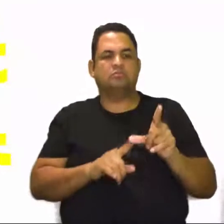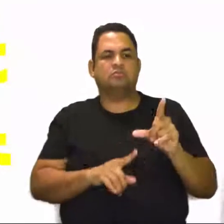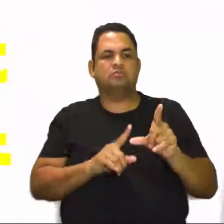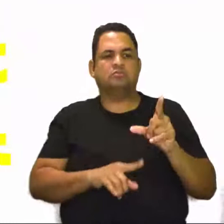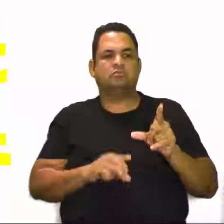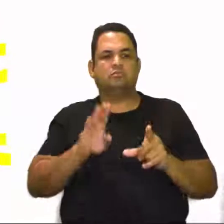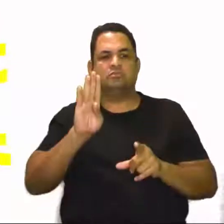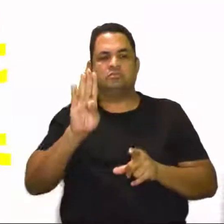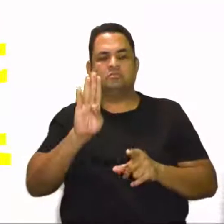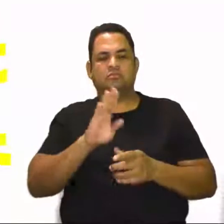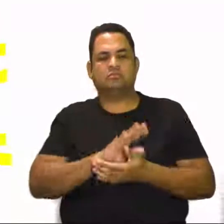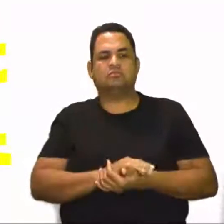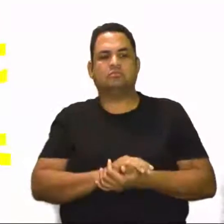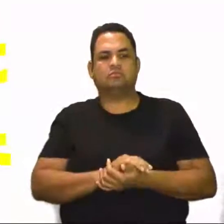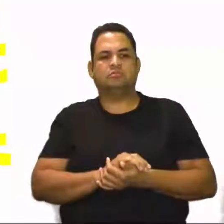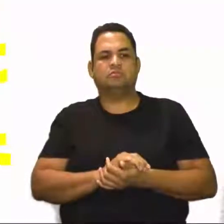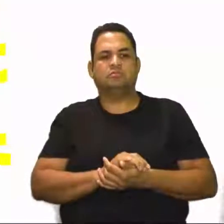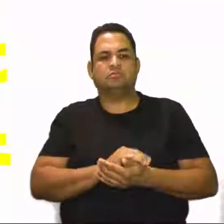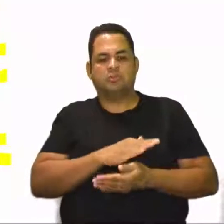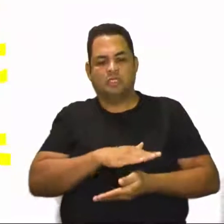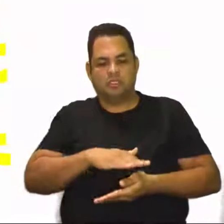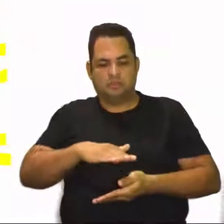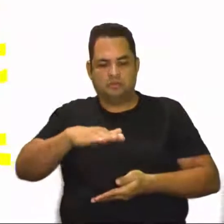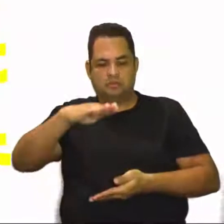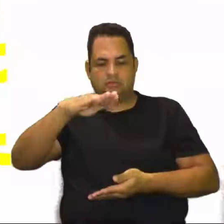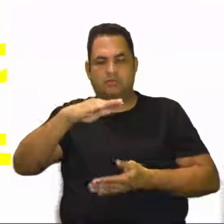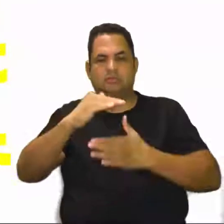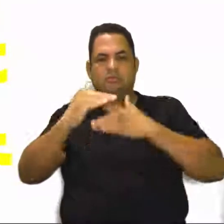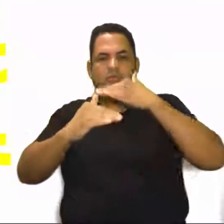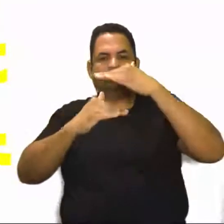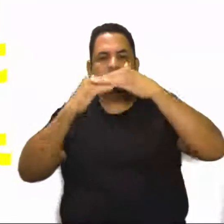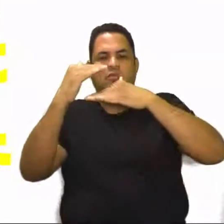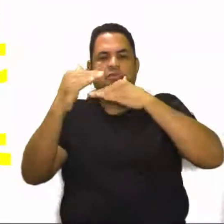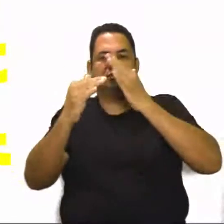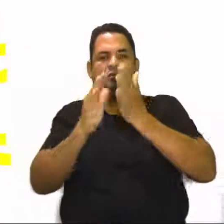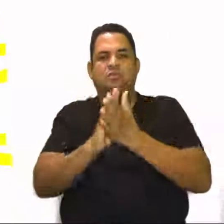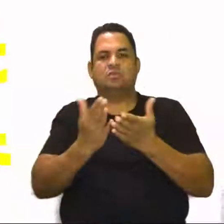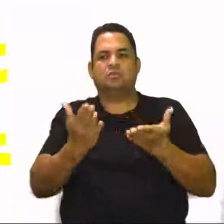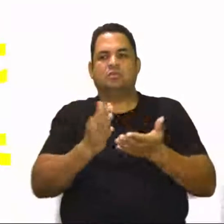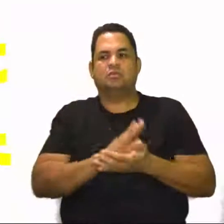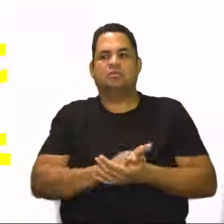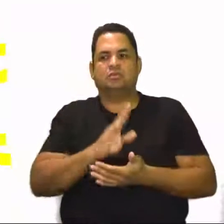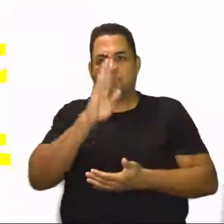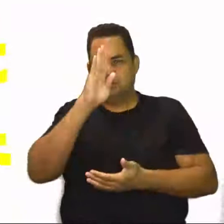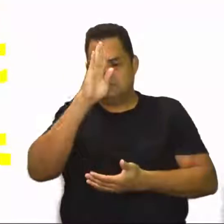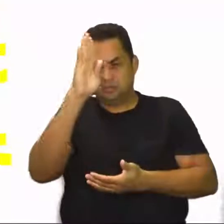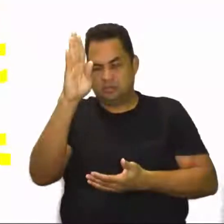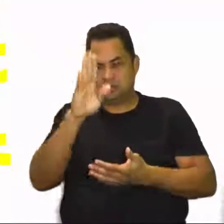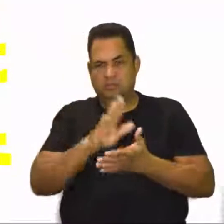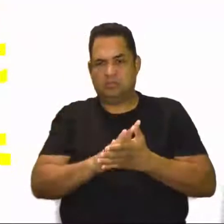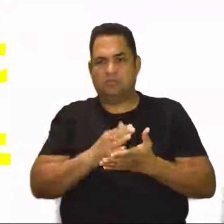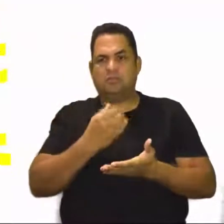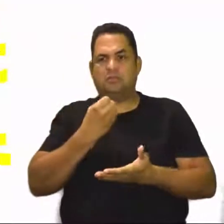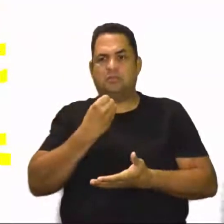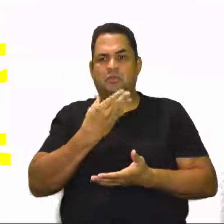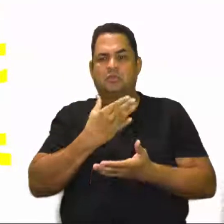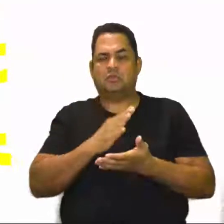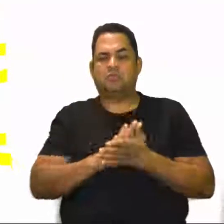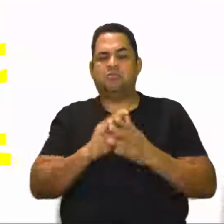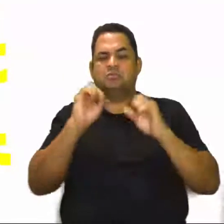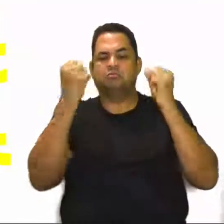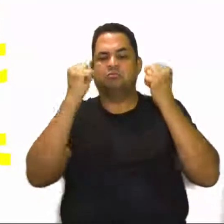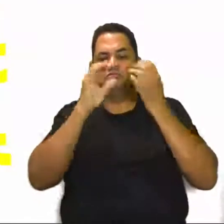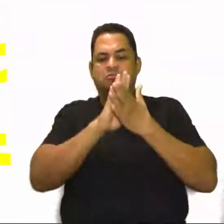B. A letra B, crescimento e o desenvolvimento, né? Vão ser ali os principais benefícios da atividade